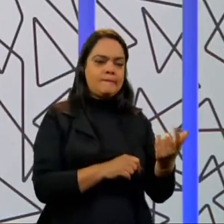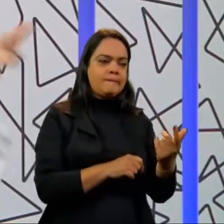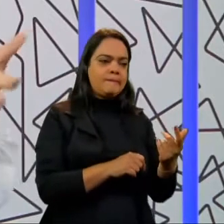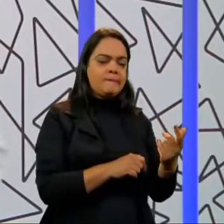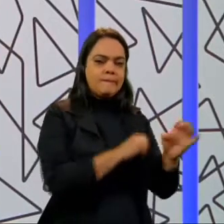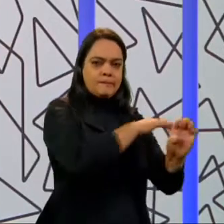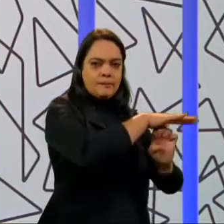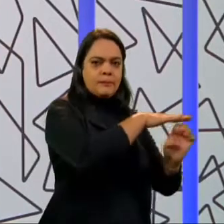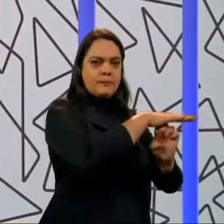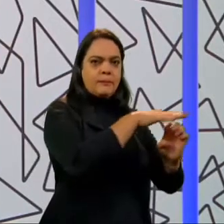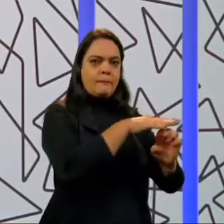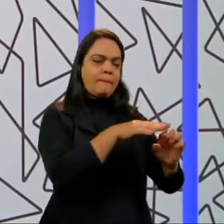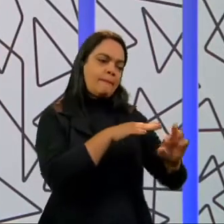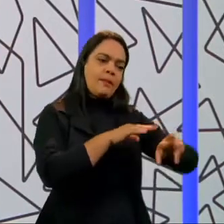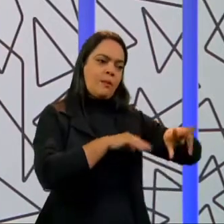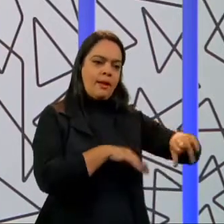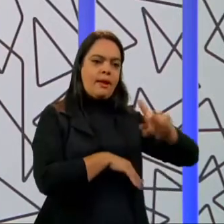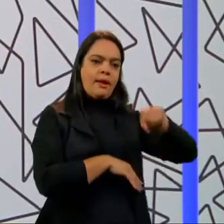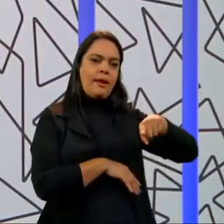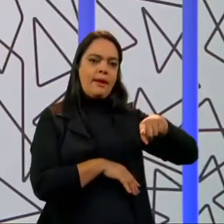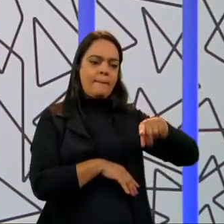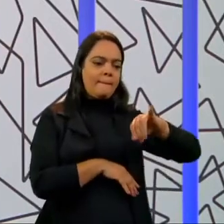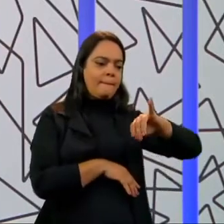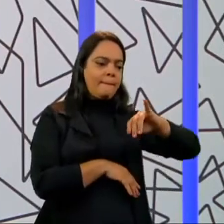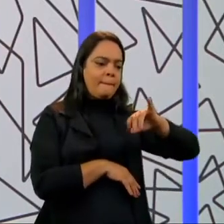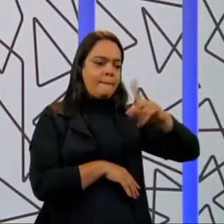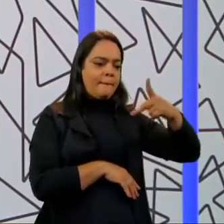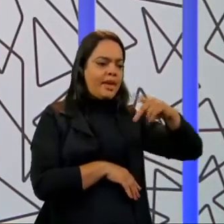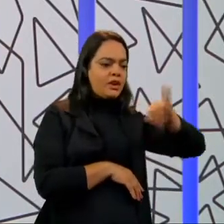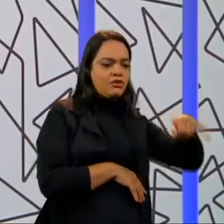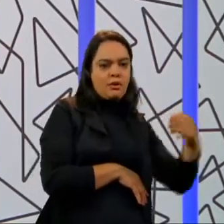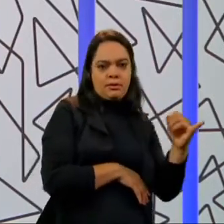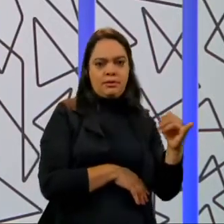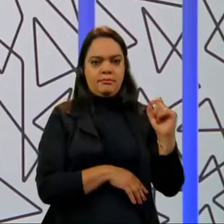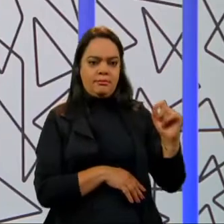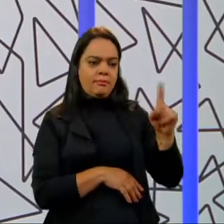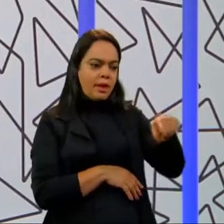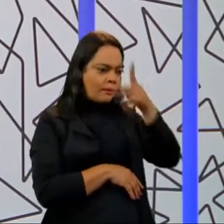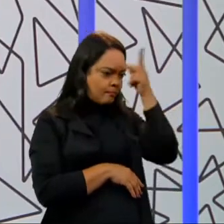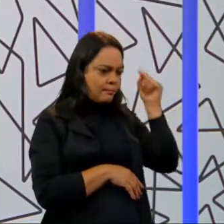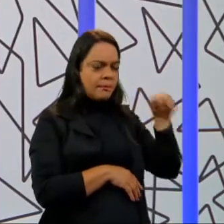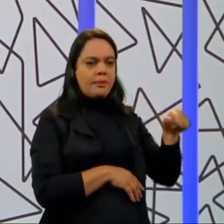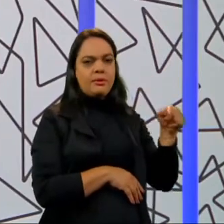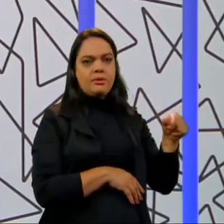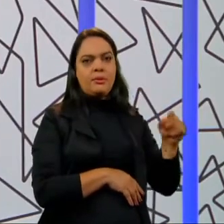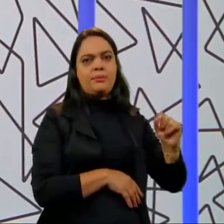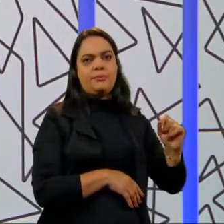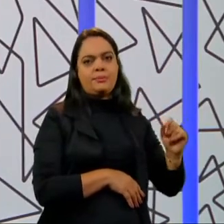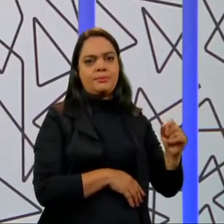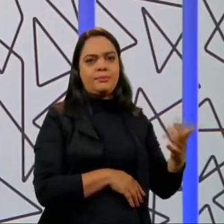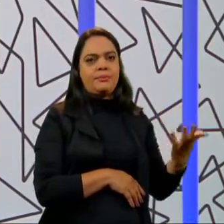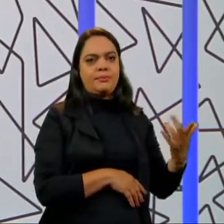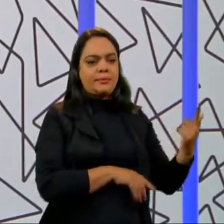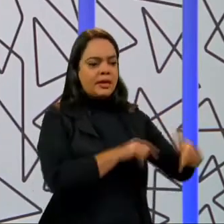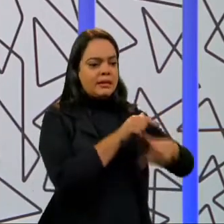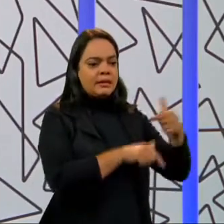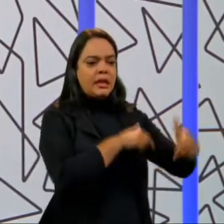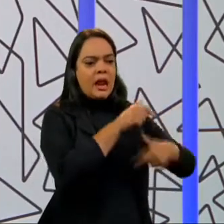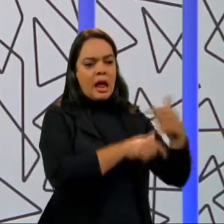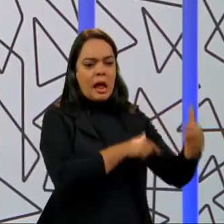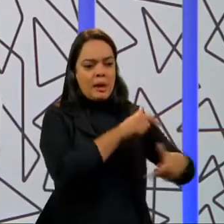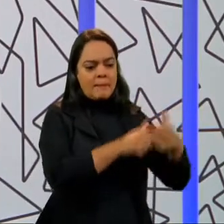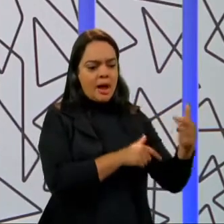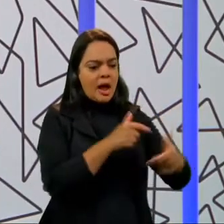verdade, não é uma empresa, na verdade, é um trabalhador disfarçado, assalariado disfarçado, e que agora pode ter uma prestação